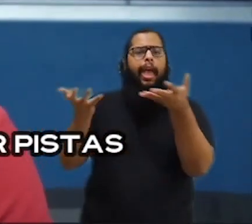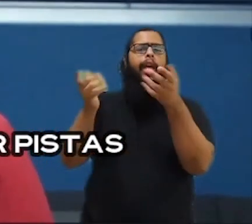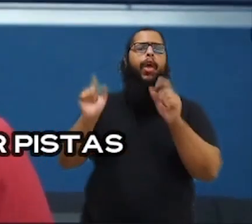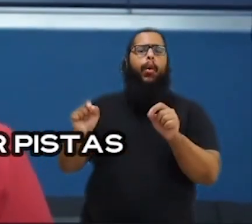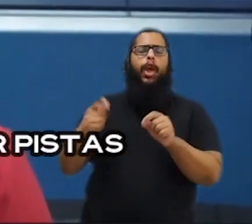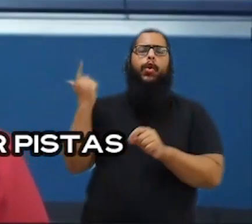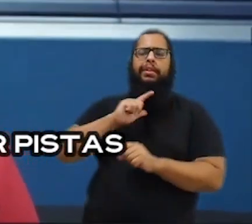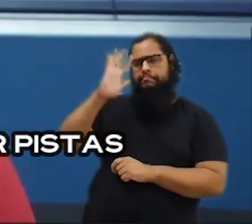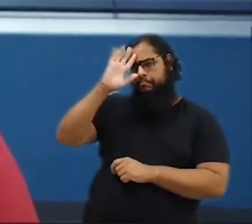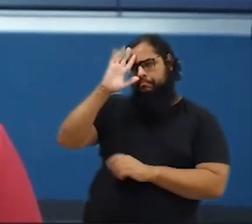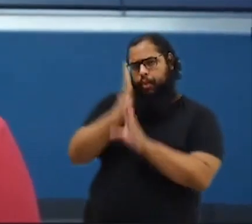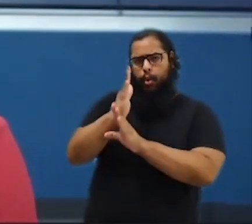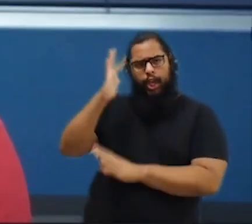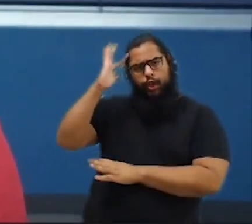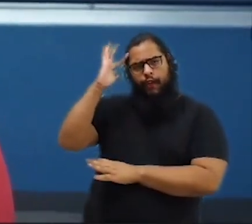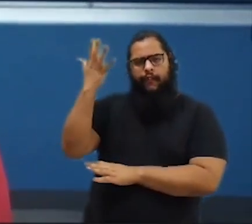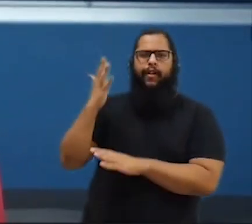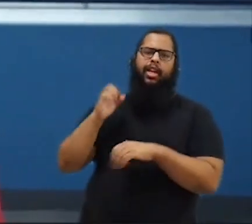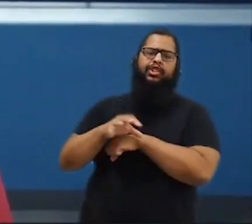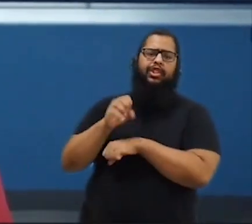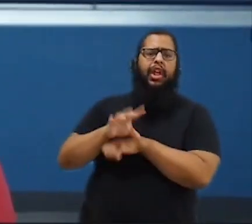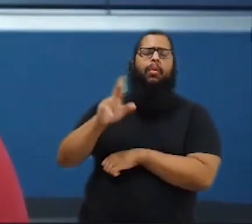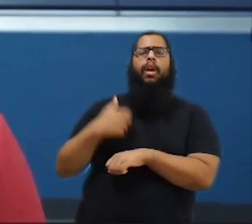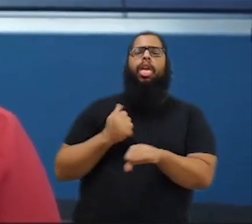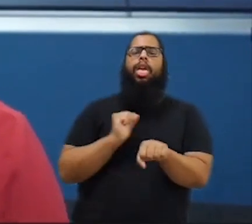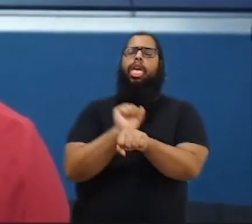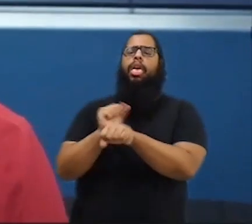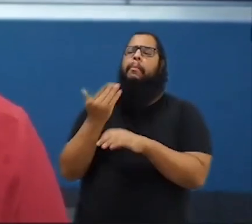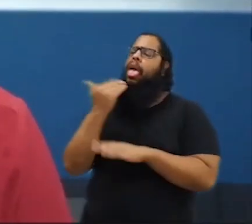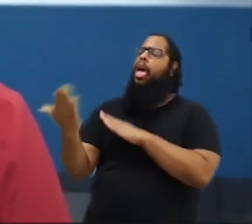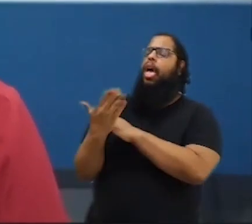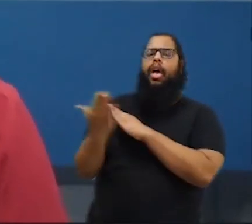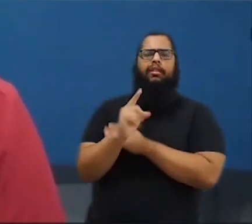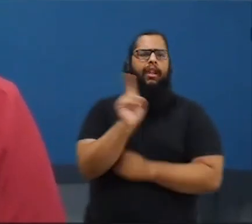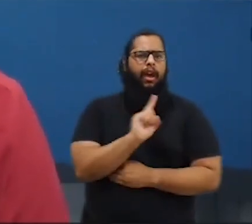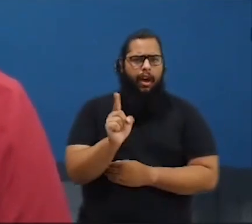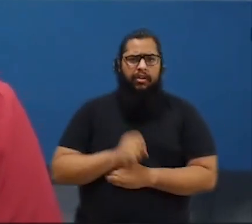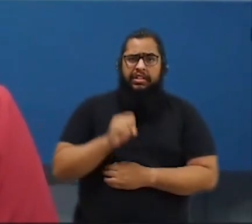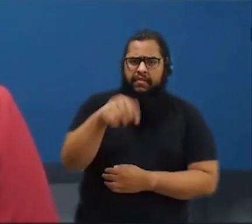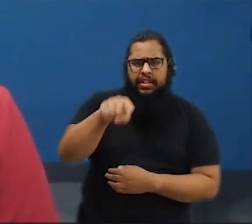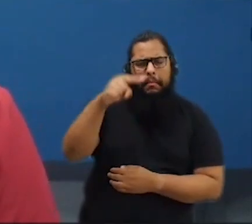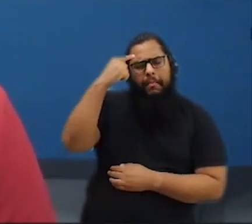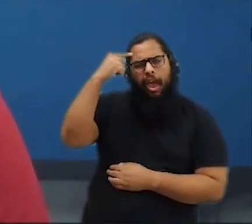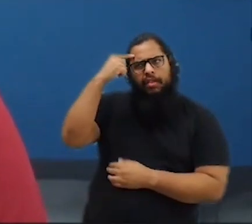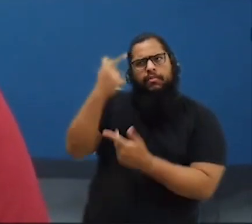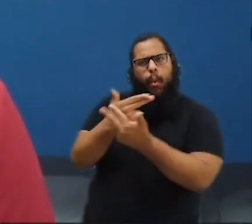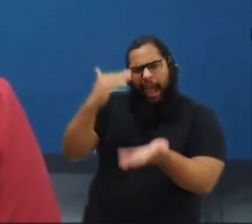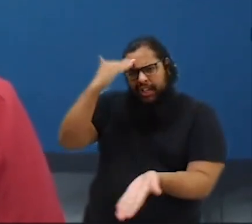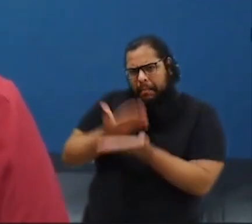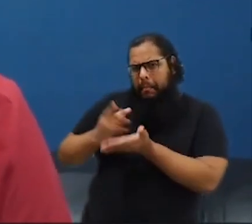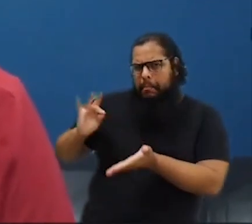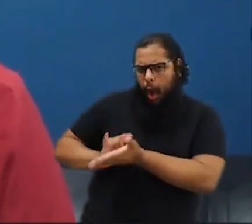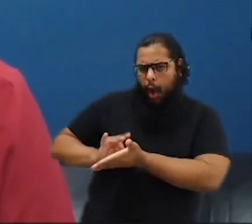pistas nos corredores, e não de ficar cortando o mapa. Se você tem uma brisa e acredita muito nela,